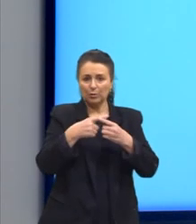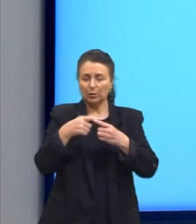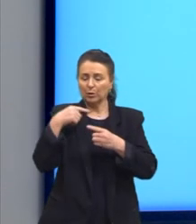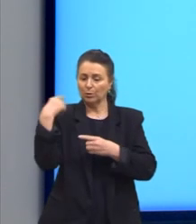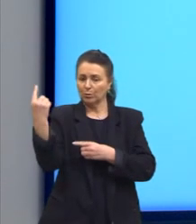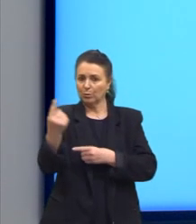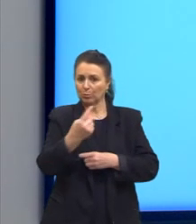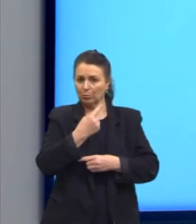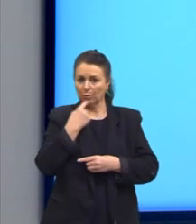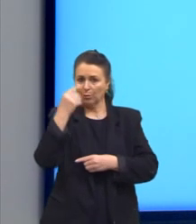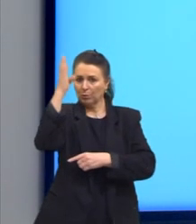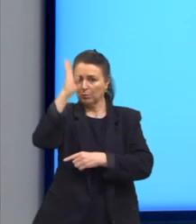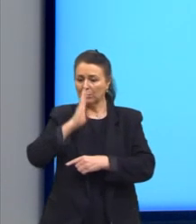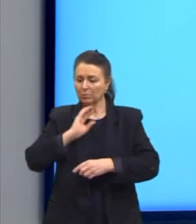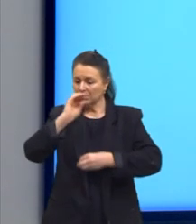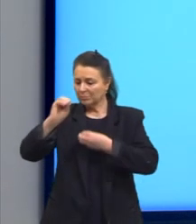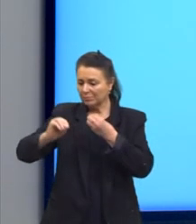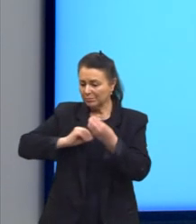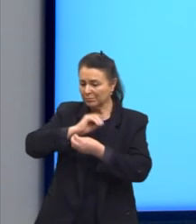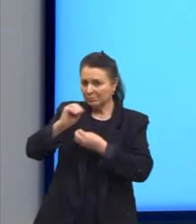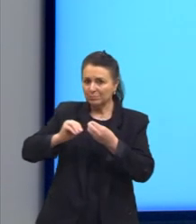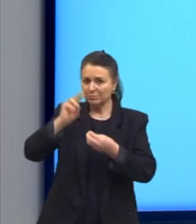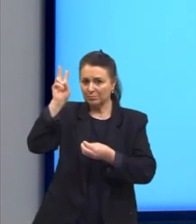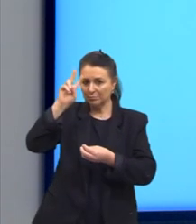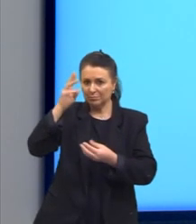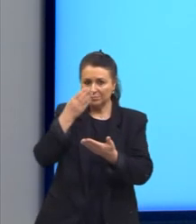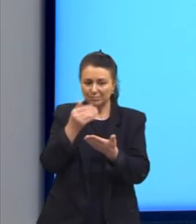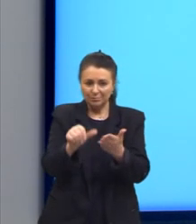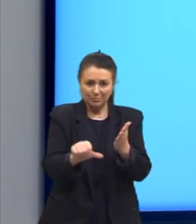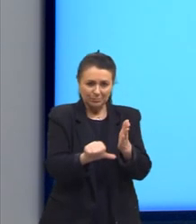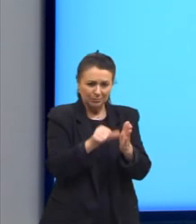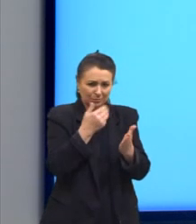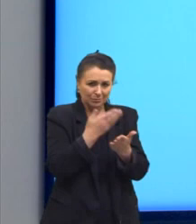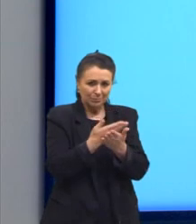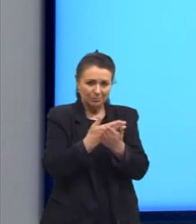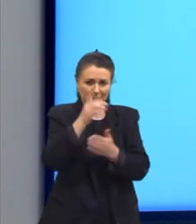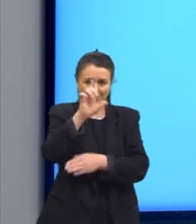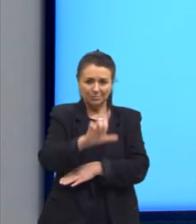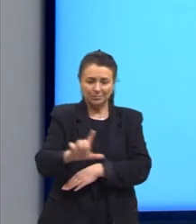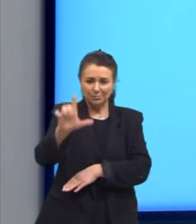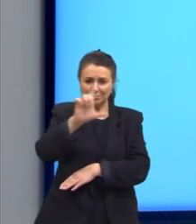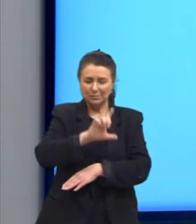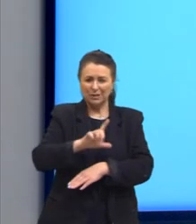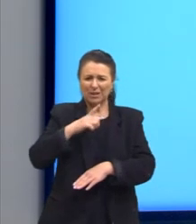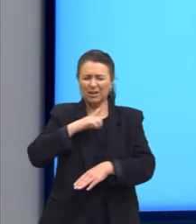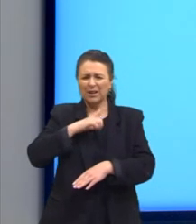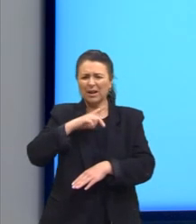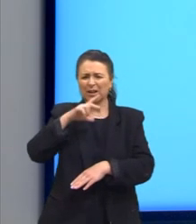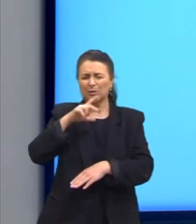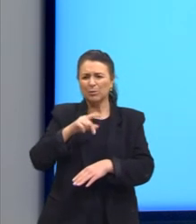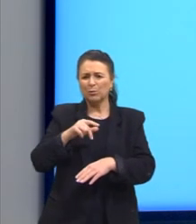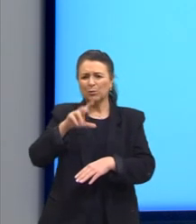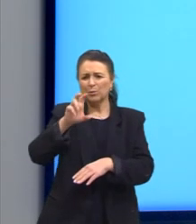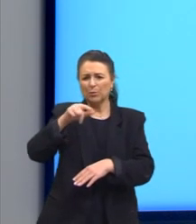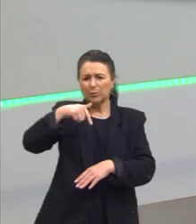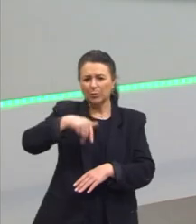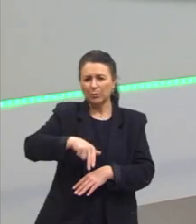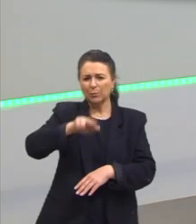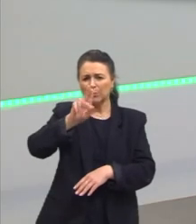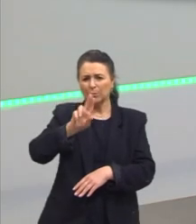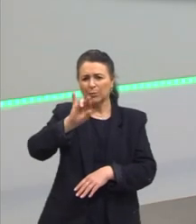brasileiros, somos uma mistura. Lembra lá das primeiras aulas que eu falei para vocês? Lá do Quintismo, onde a gente tem o início da nossa